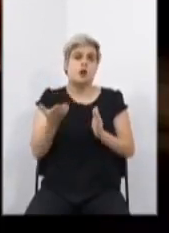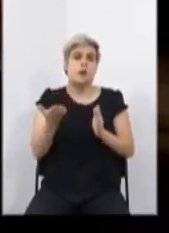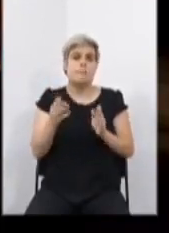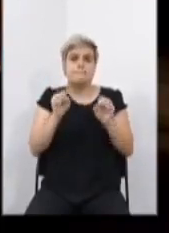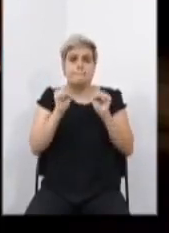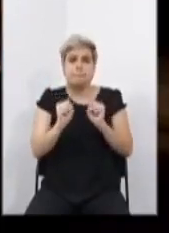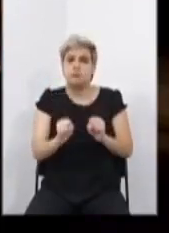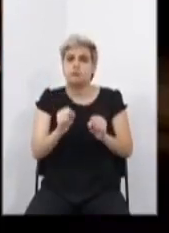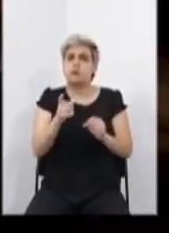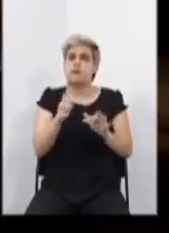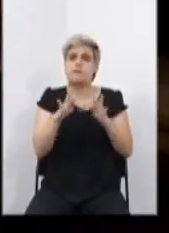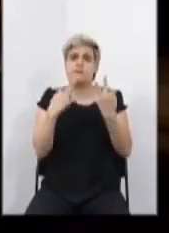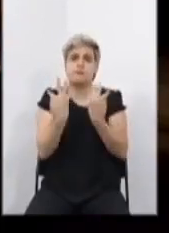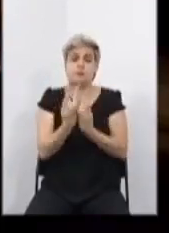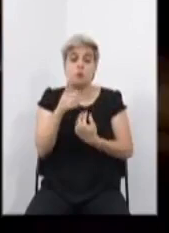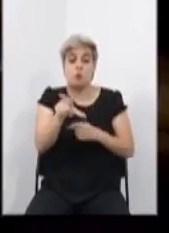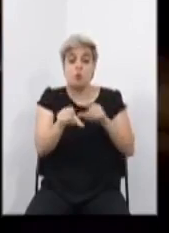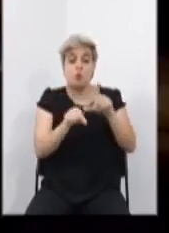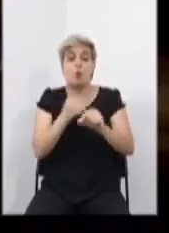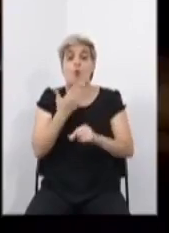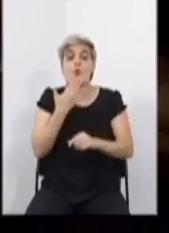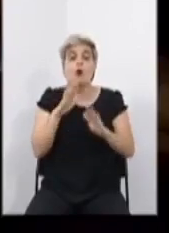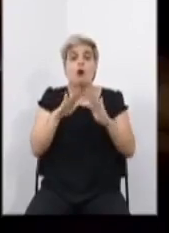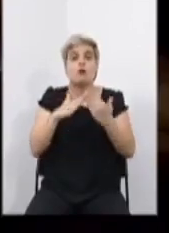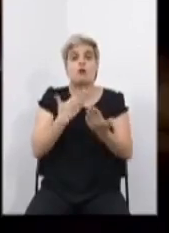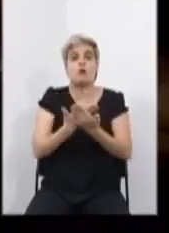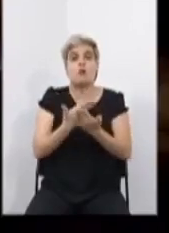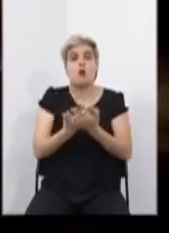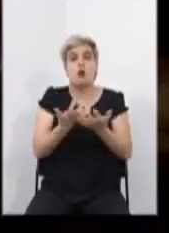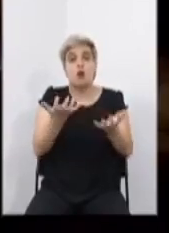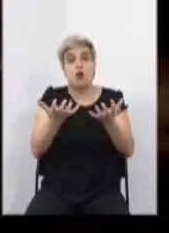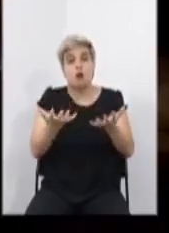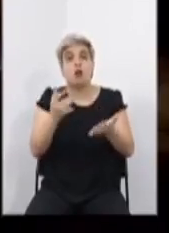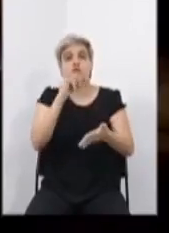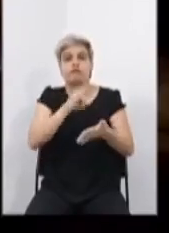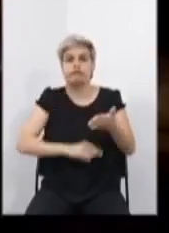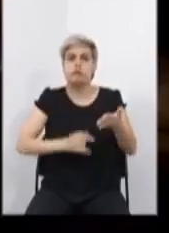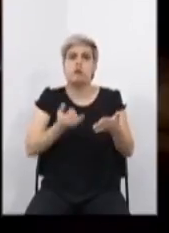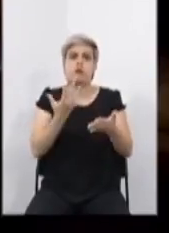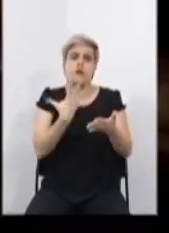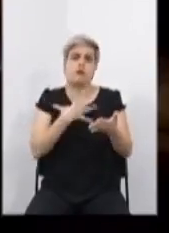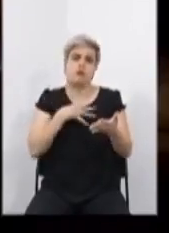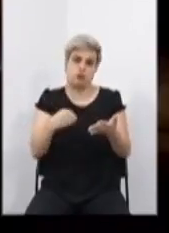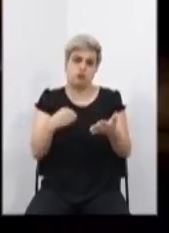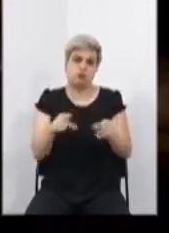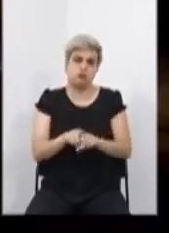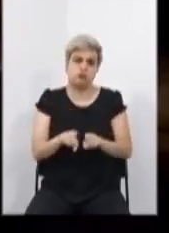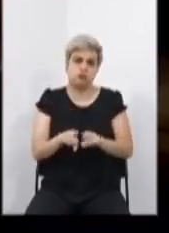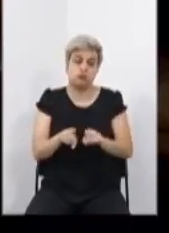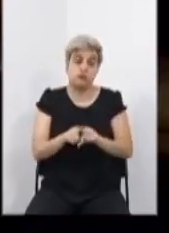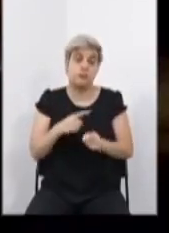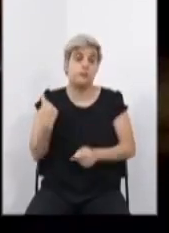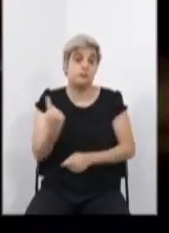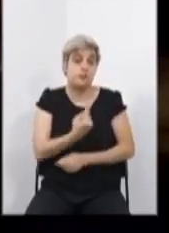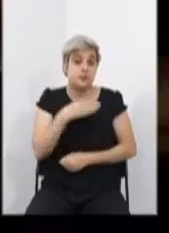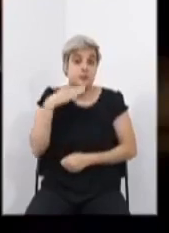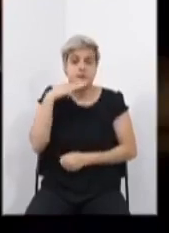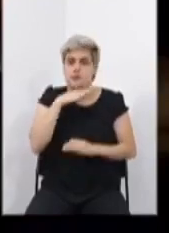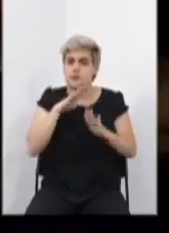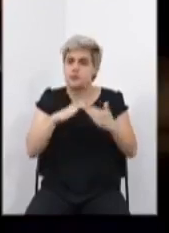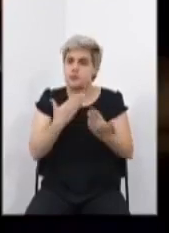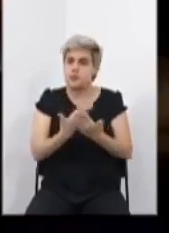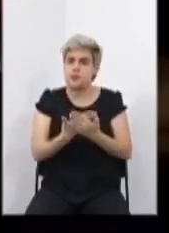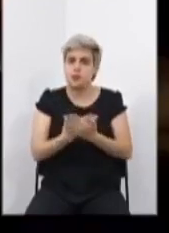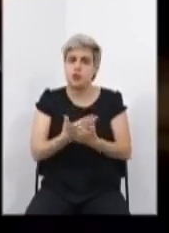a família escolha a escola que pretende matricular o seu filho. Nós estávamos na iminência das escolas especiais do